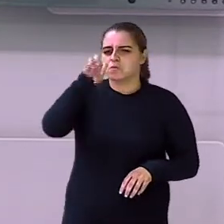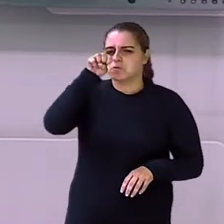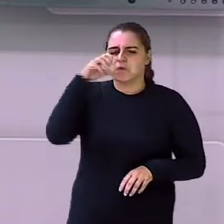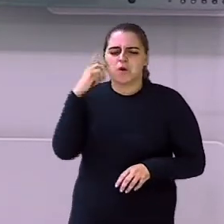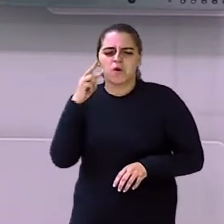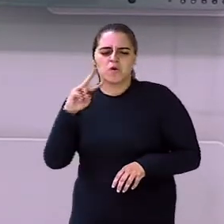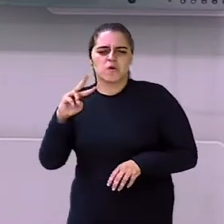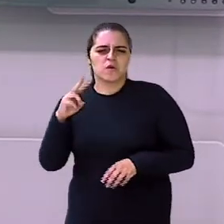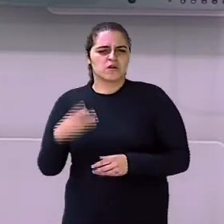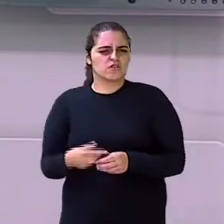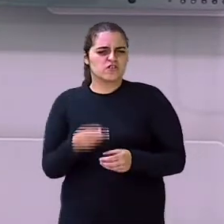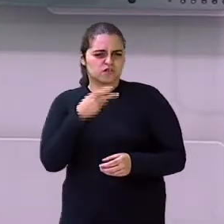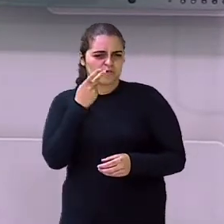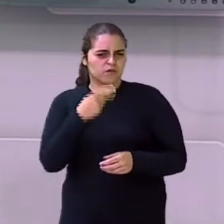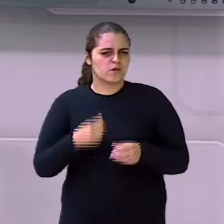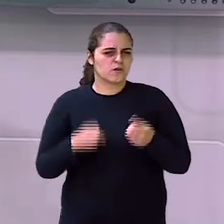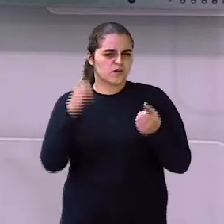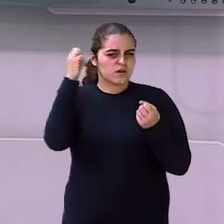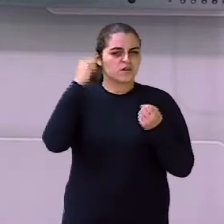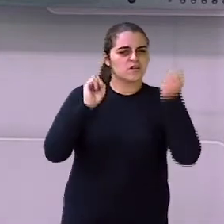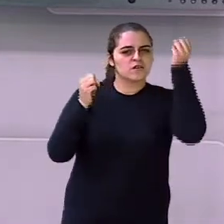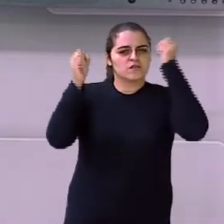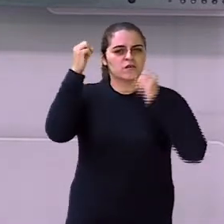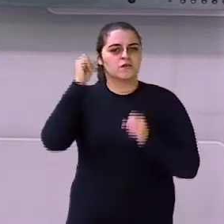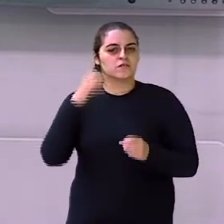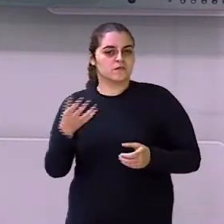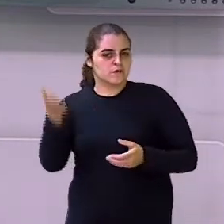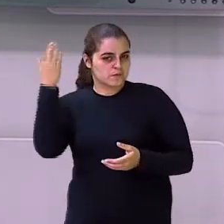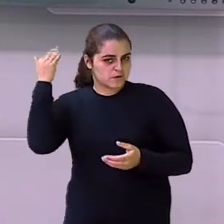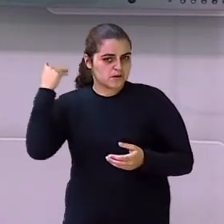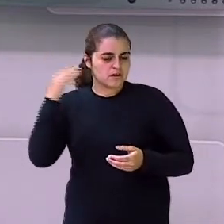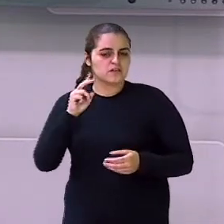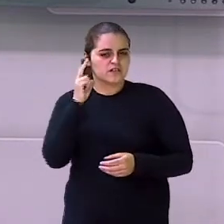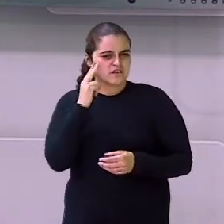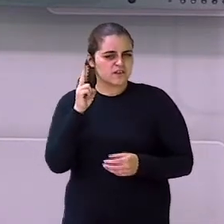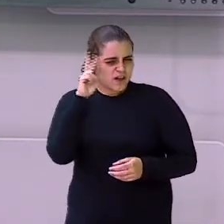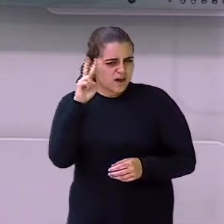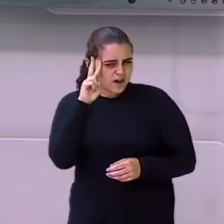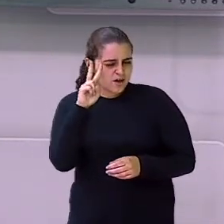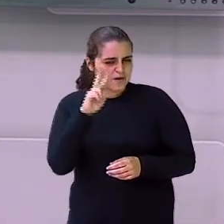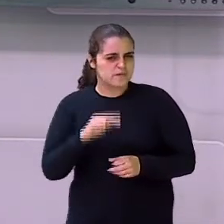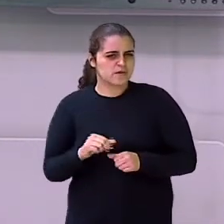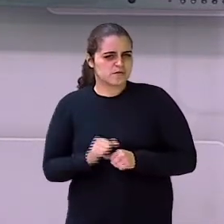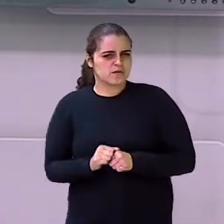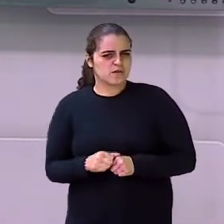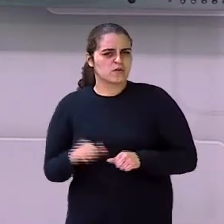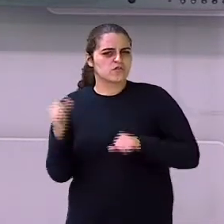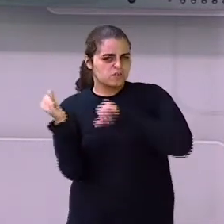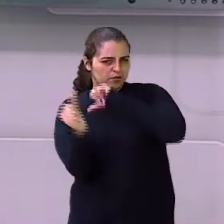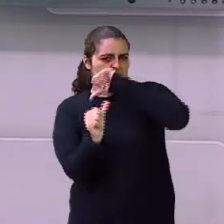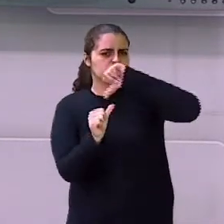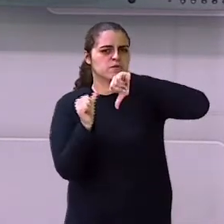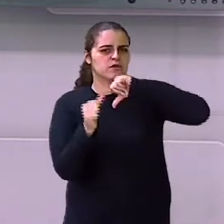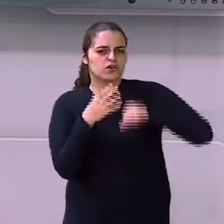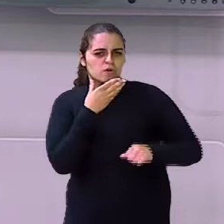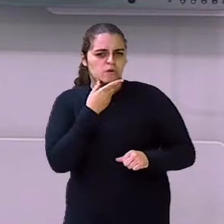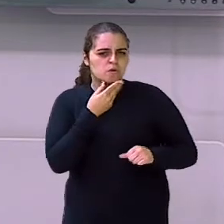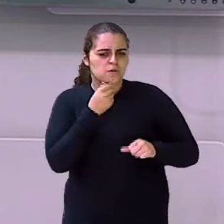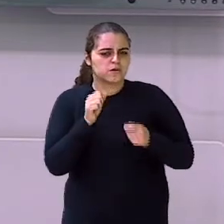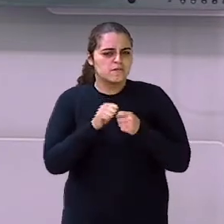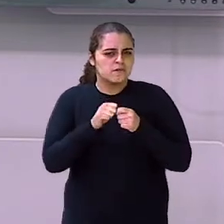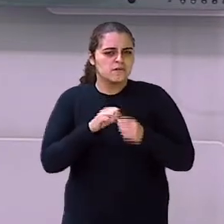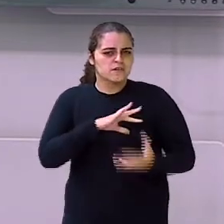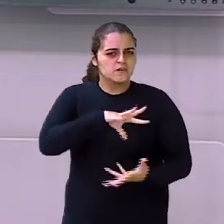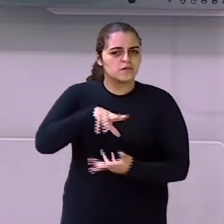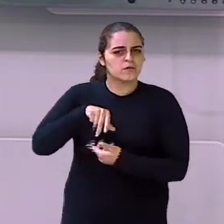falou na outra aula, não é mesmo? Então essa imagem que a gente infelizmente está vendo hoje do nosso planeta, da nossa